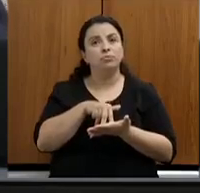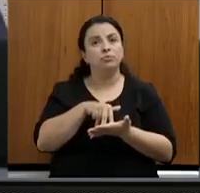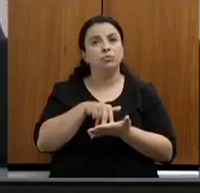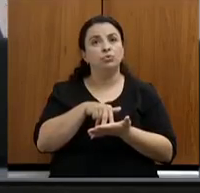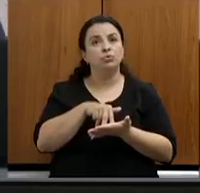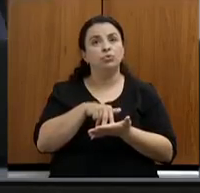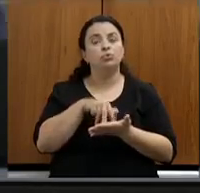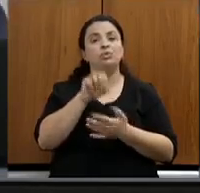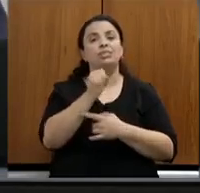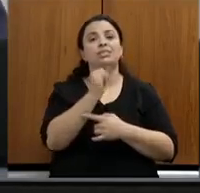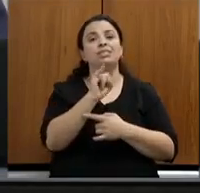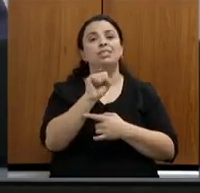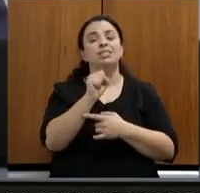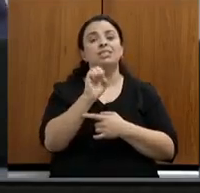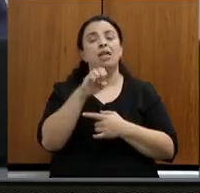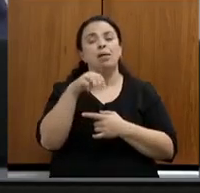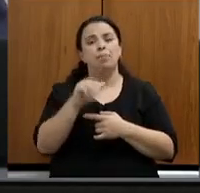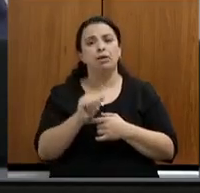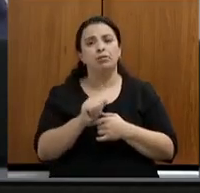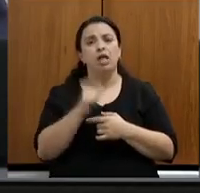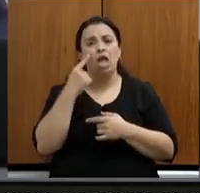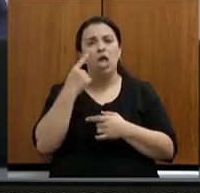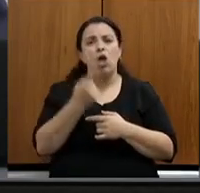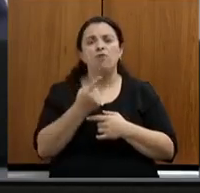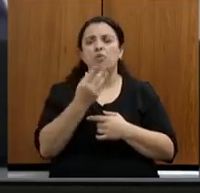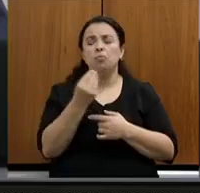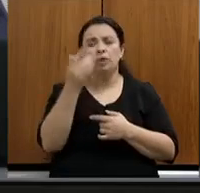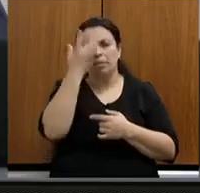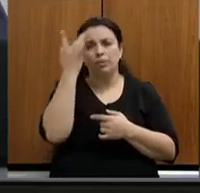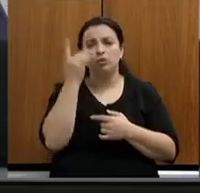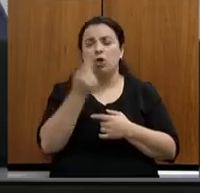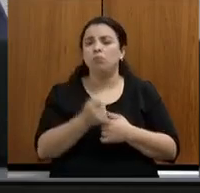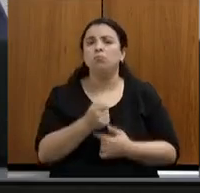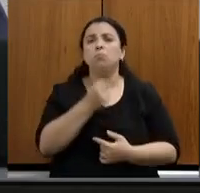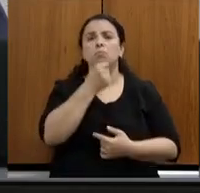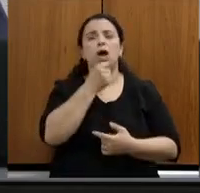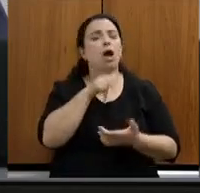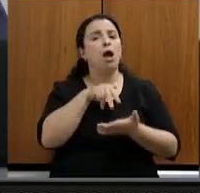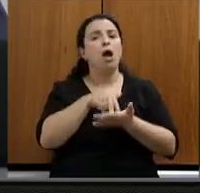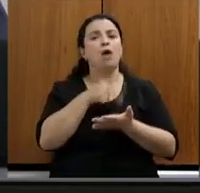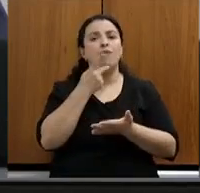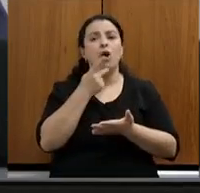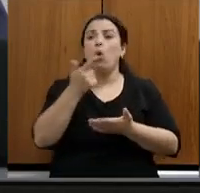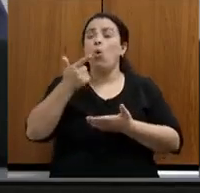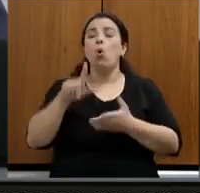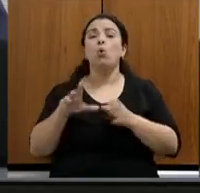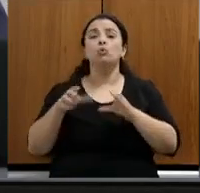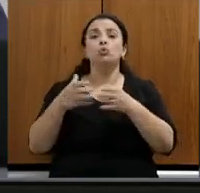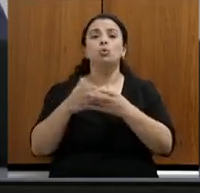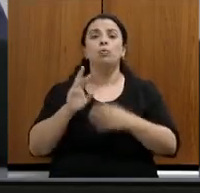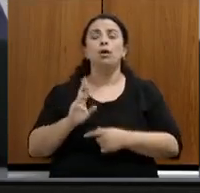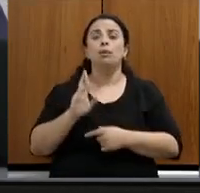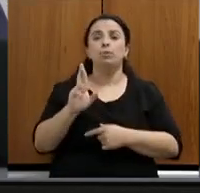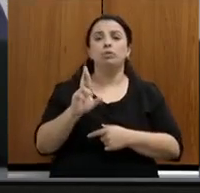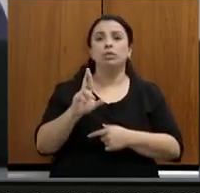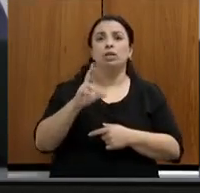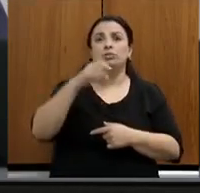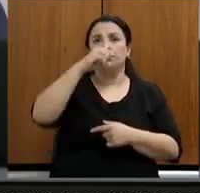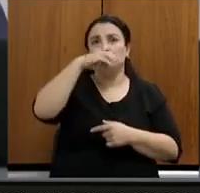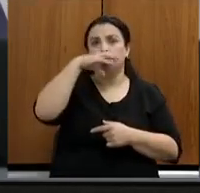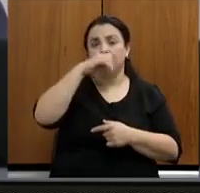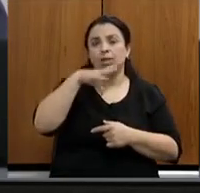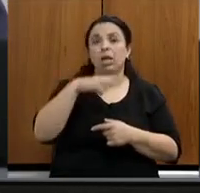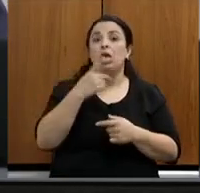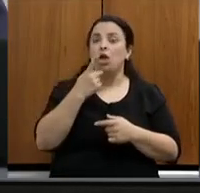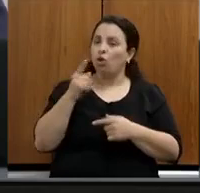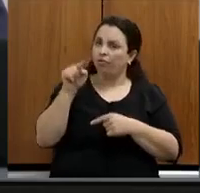porque o que eu vejo na tribuna são outras categorias sendo representadas brutalmente, não estou falando de Vossa Excelência, representa